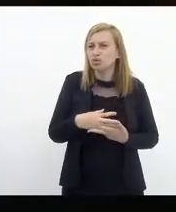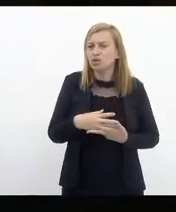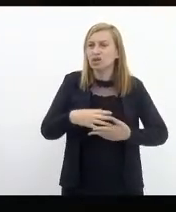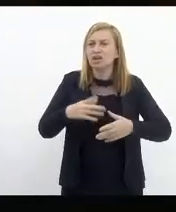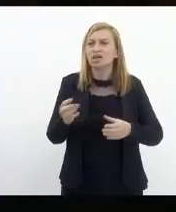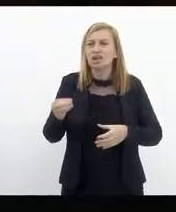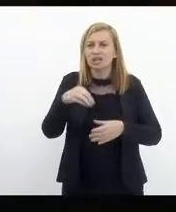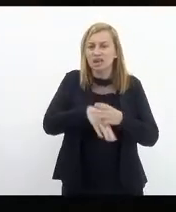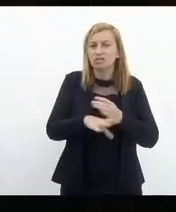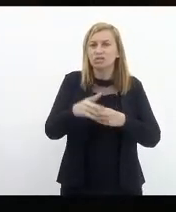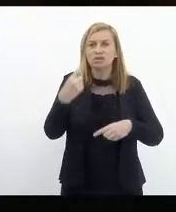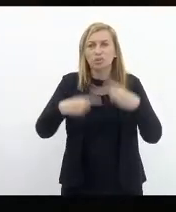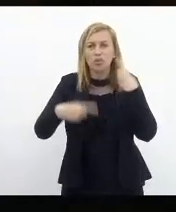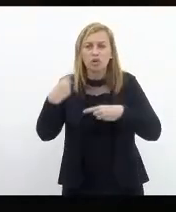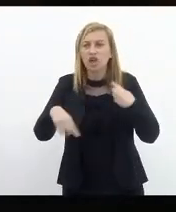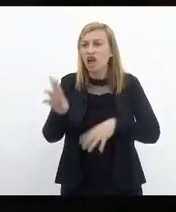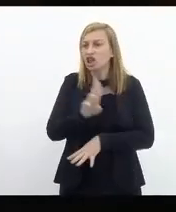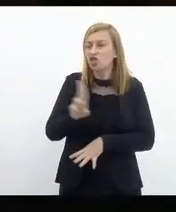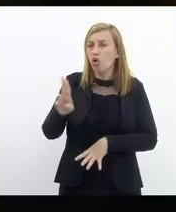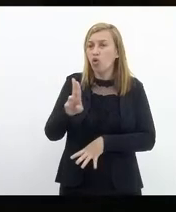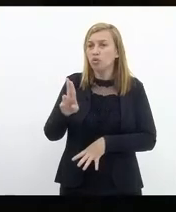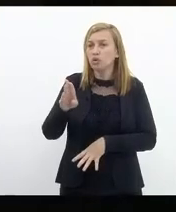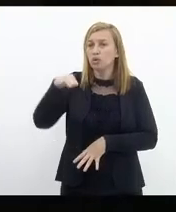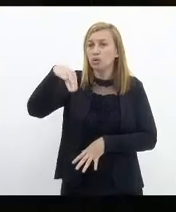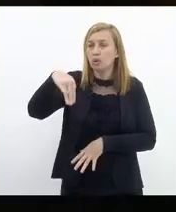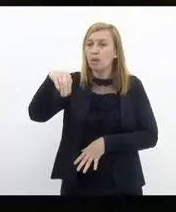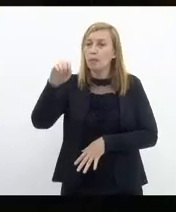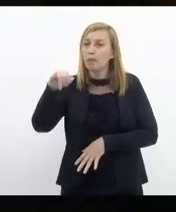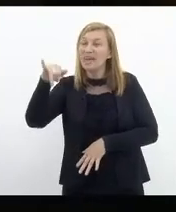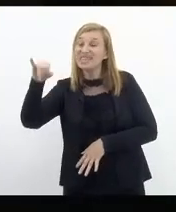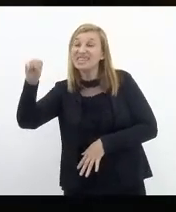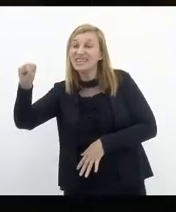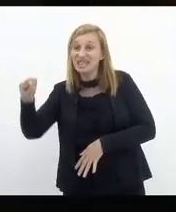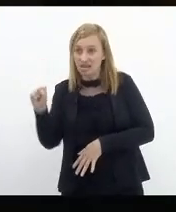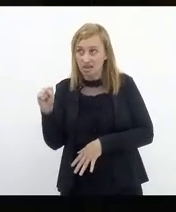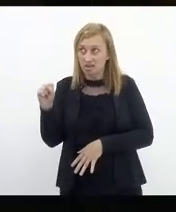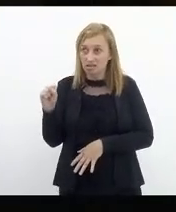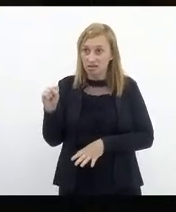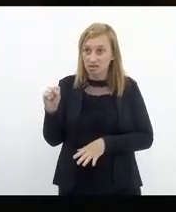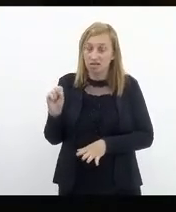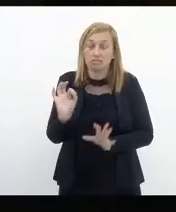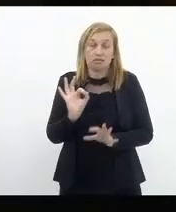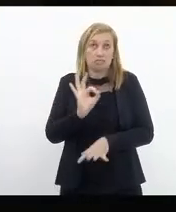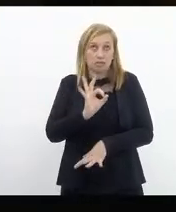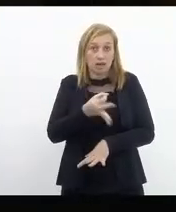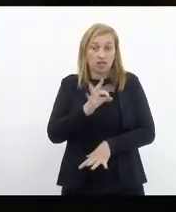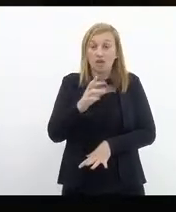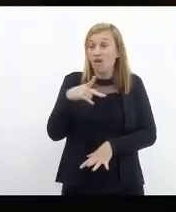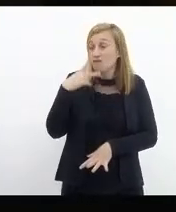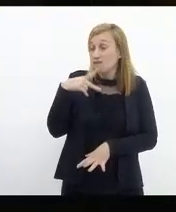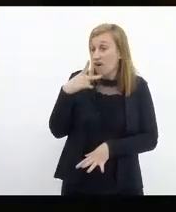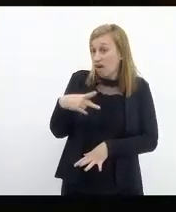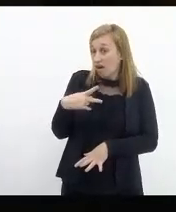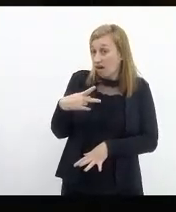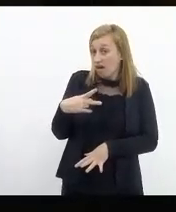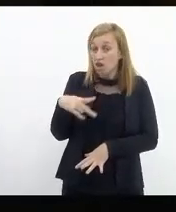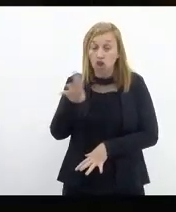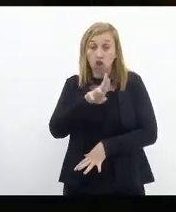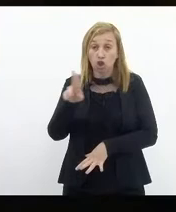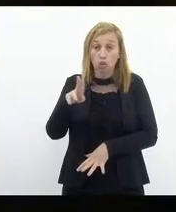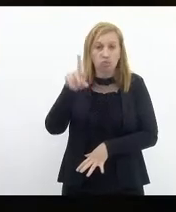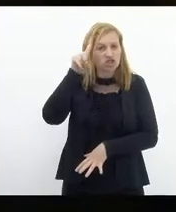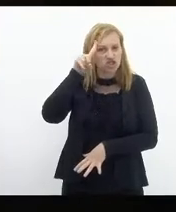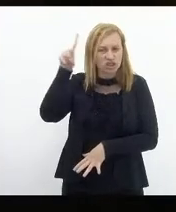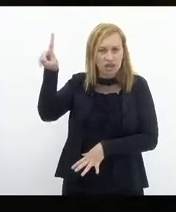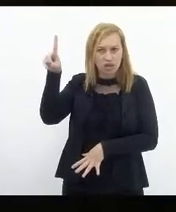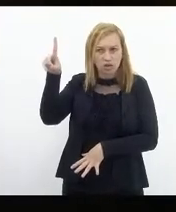política em nome de um messias, de um suposto messias que, por óbvio, vem falar muitas vezes em nome de Deus,